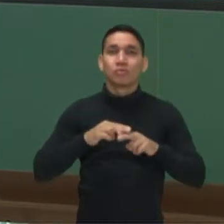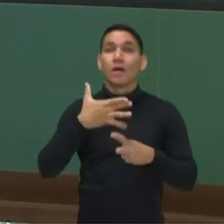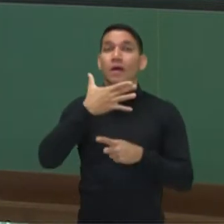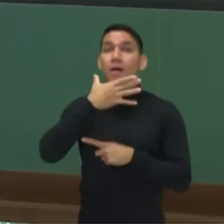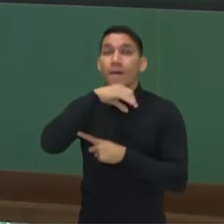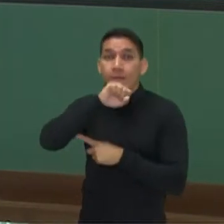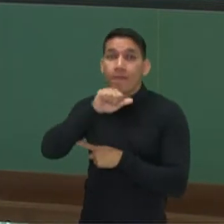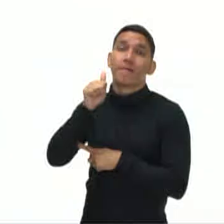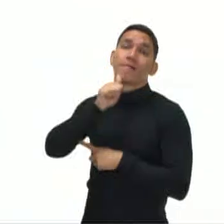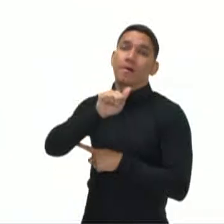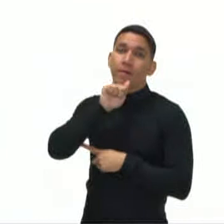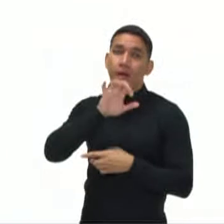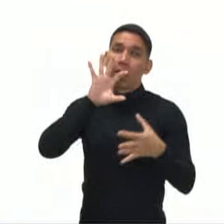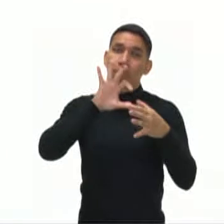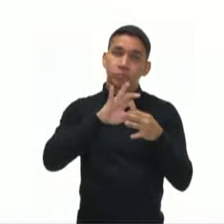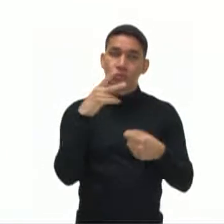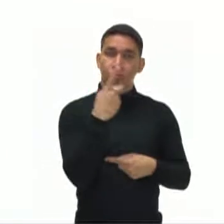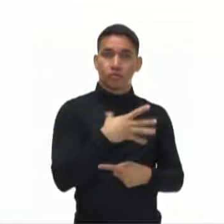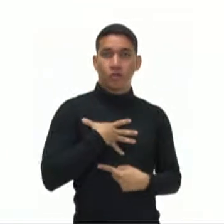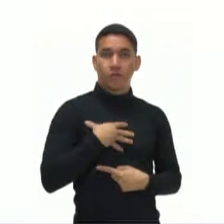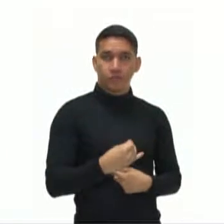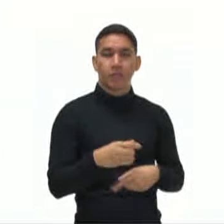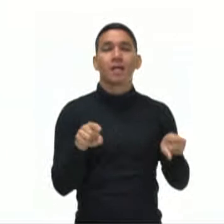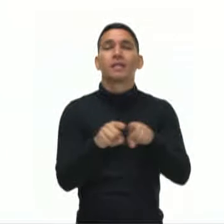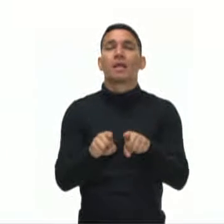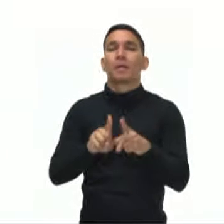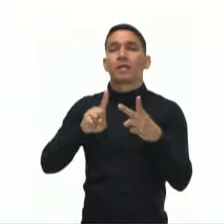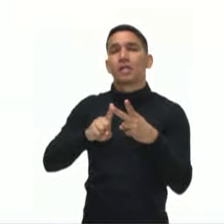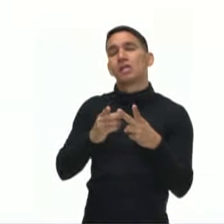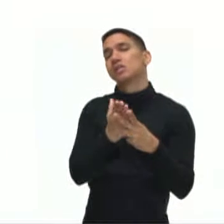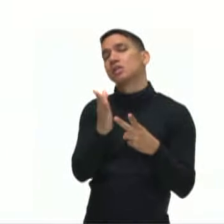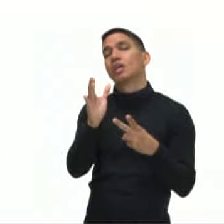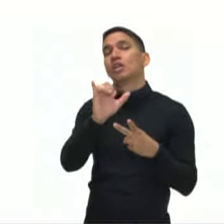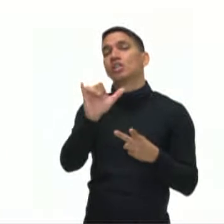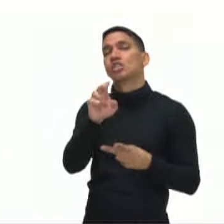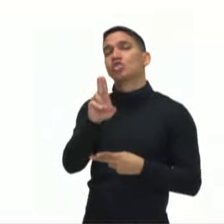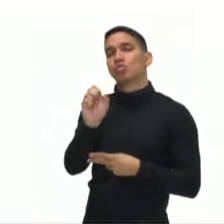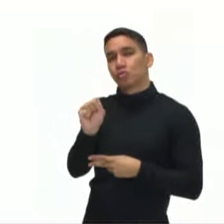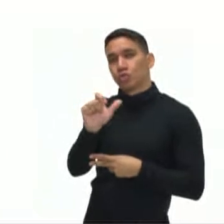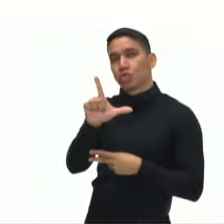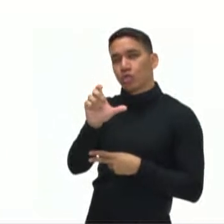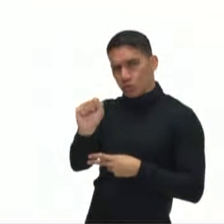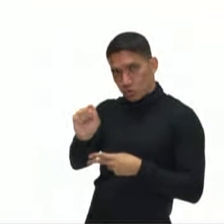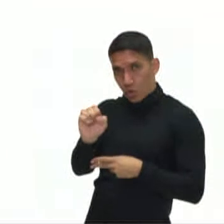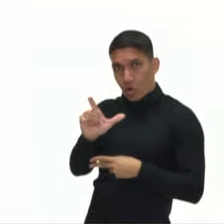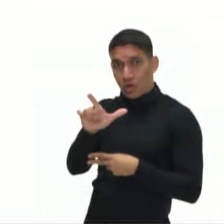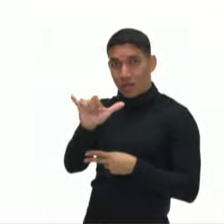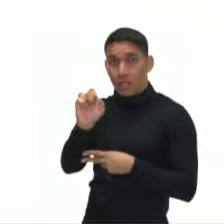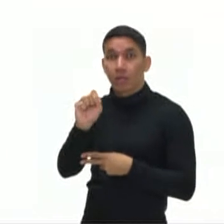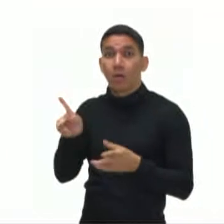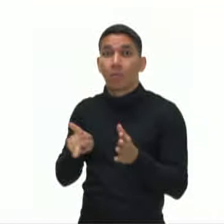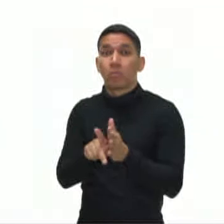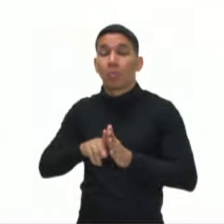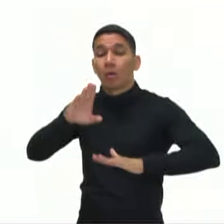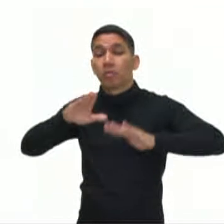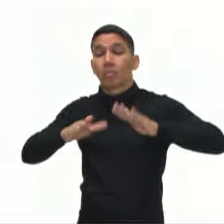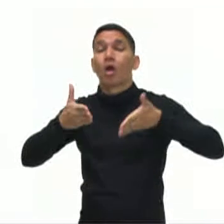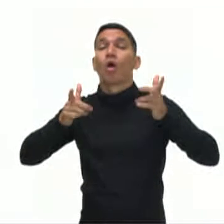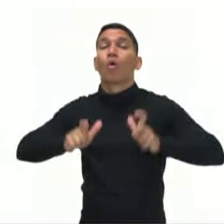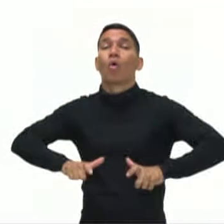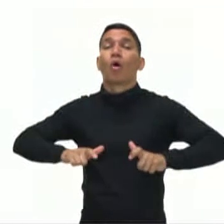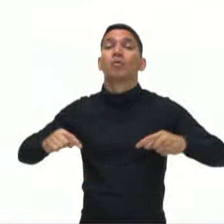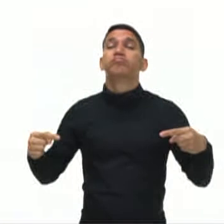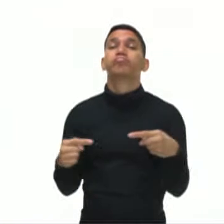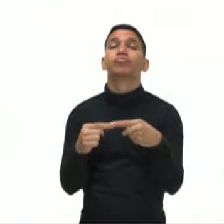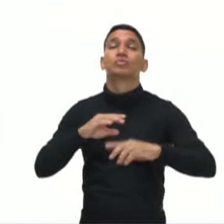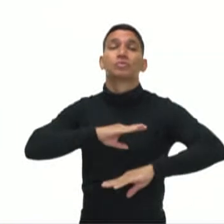nacionalidade dos filhos, né? E há também os Jus Solis, em que se propondera o local de nascimento e a combinação das duas